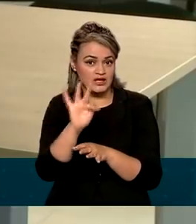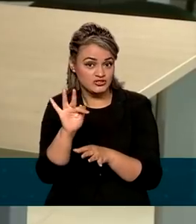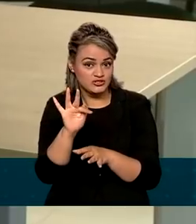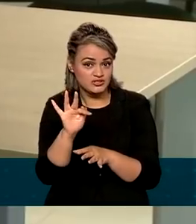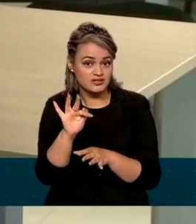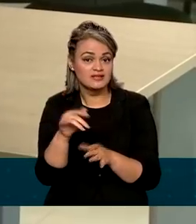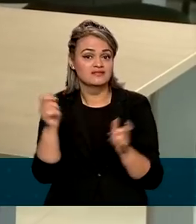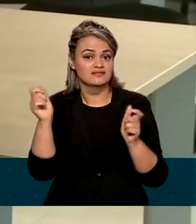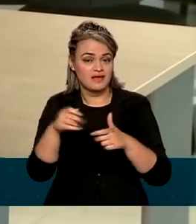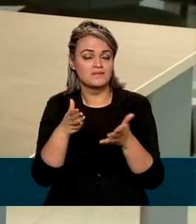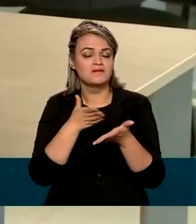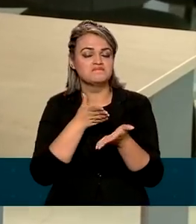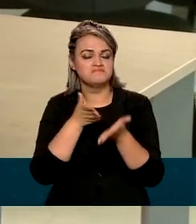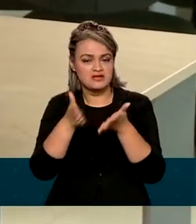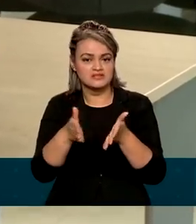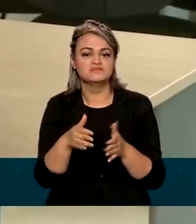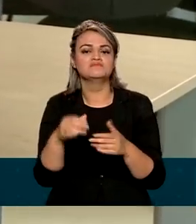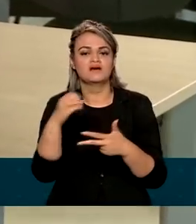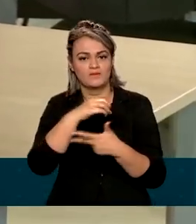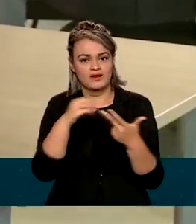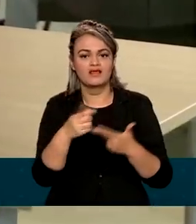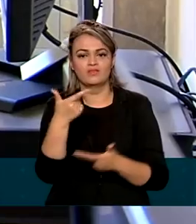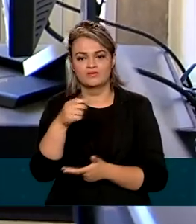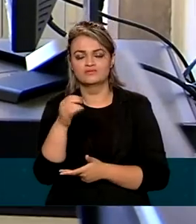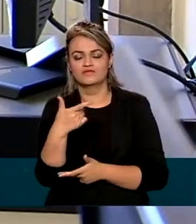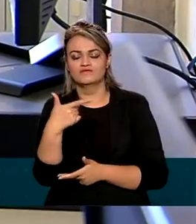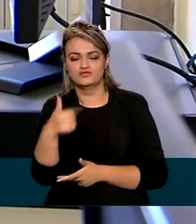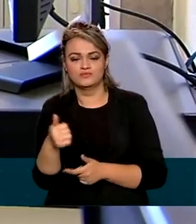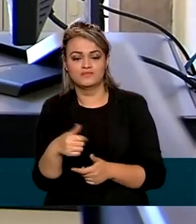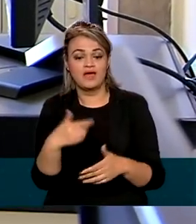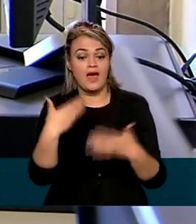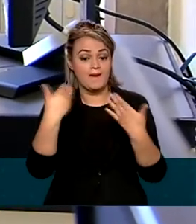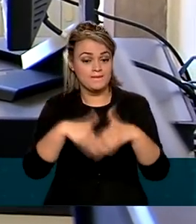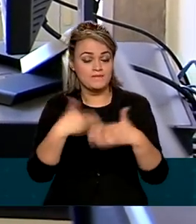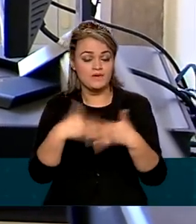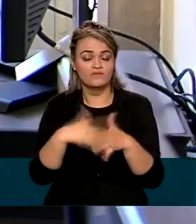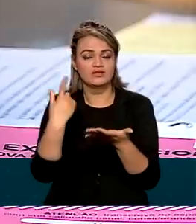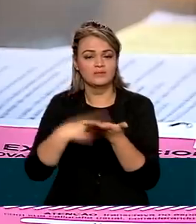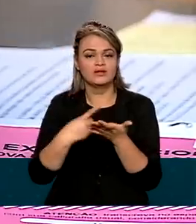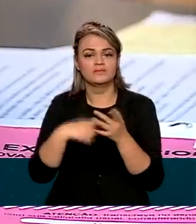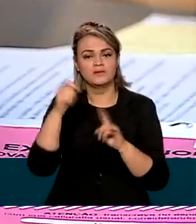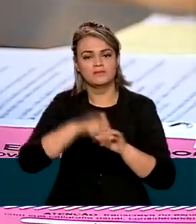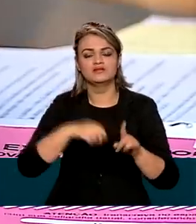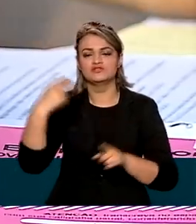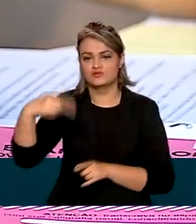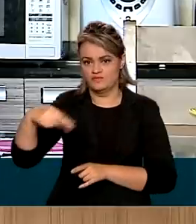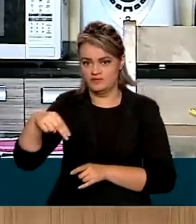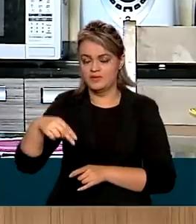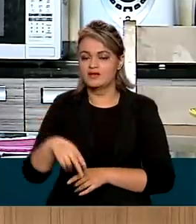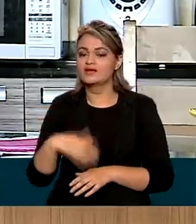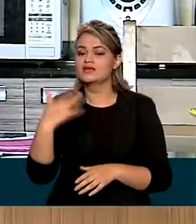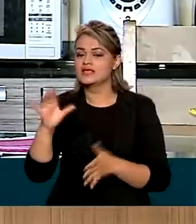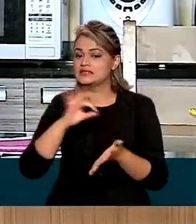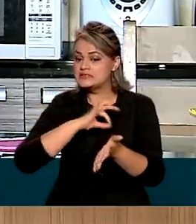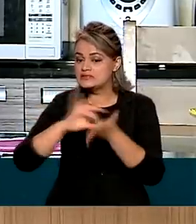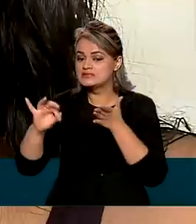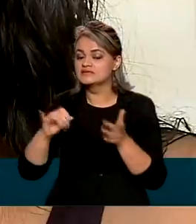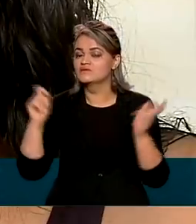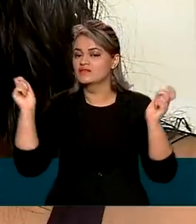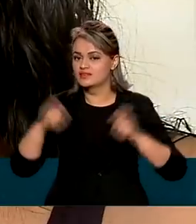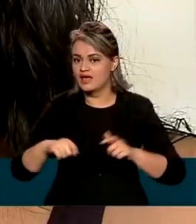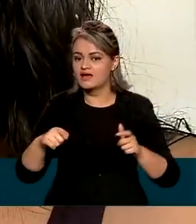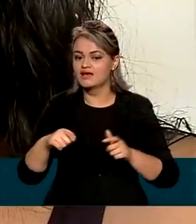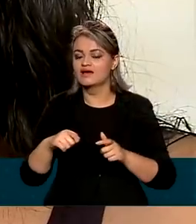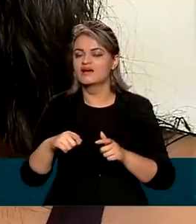chance de participar do Enem 2021. As provas estão marcadas para novembro e as inscrições podem ser